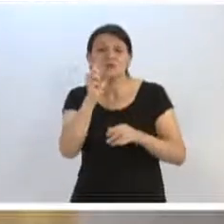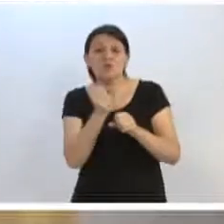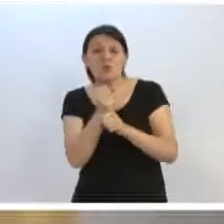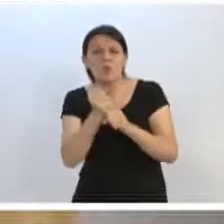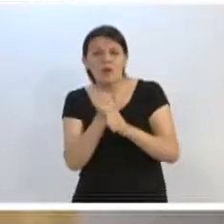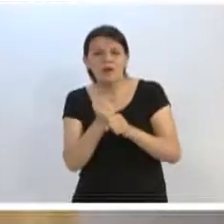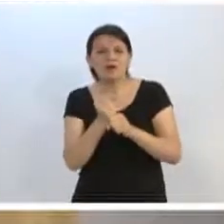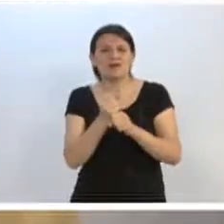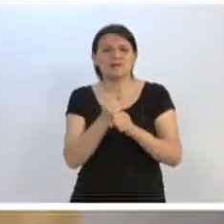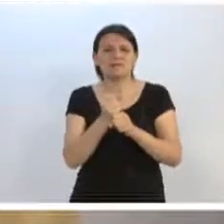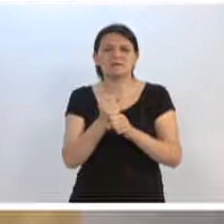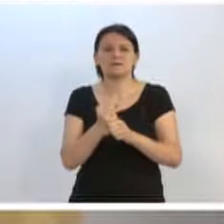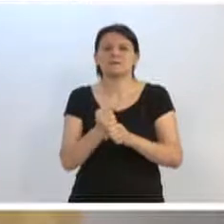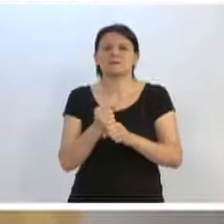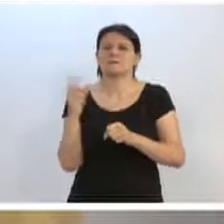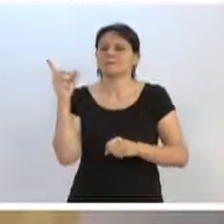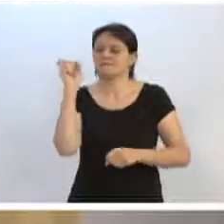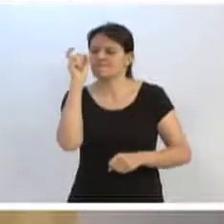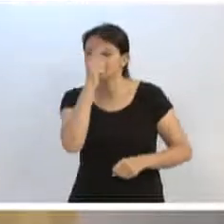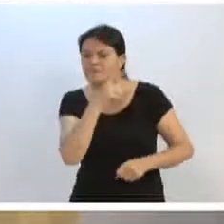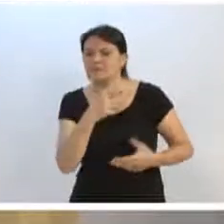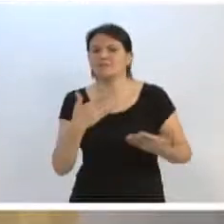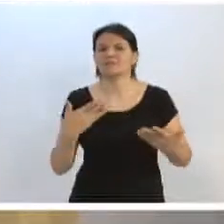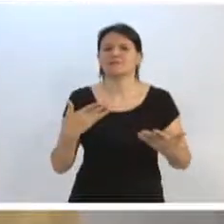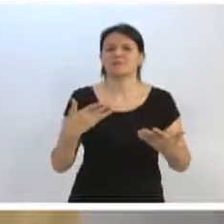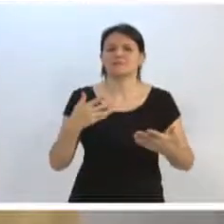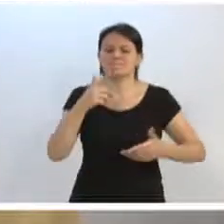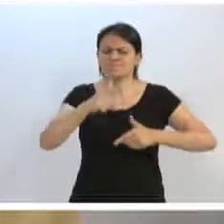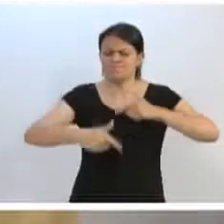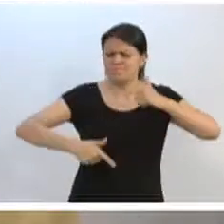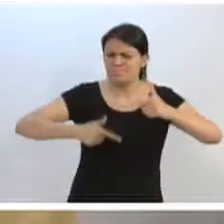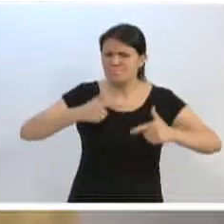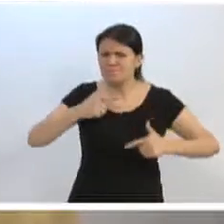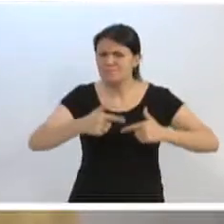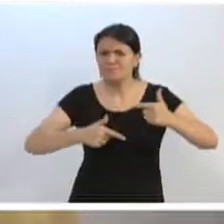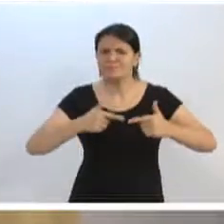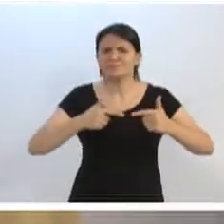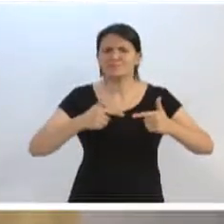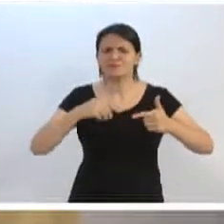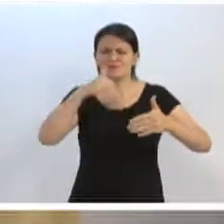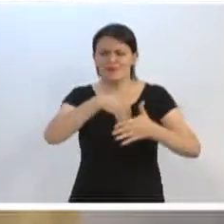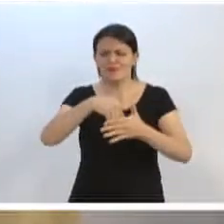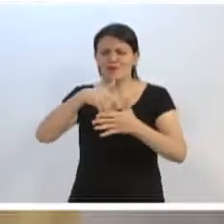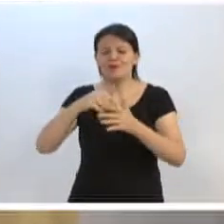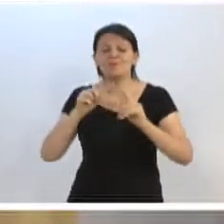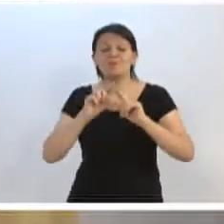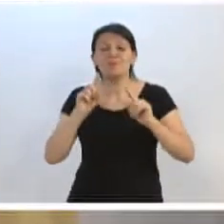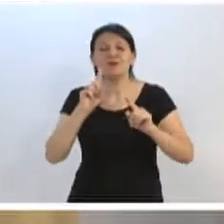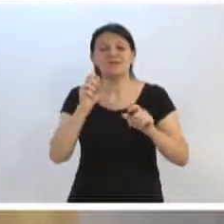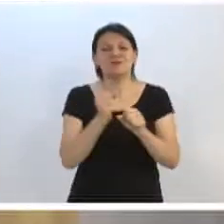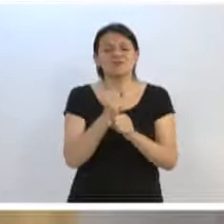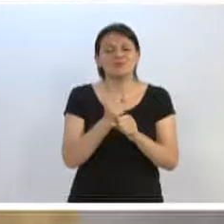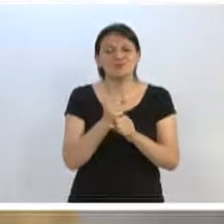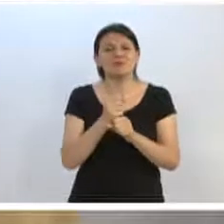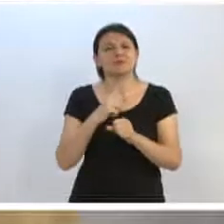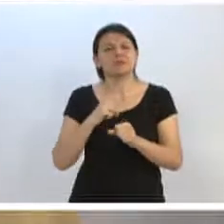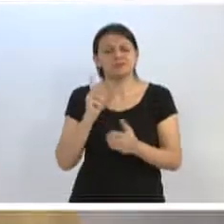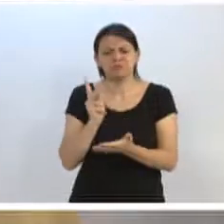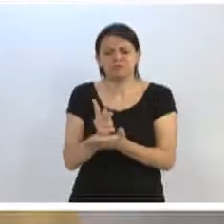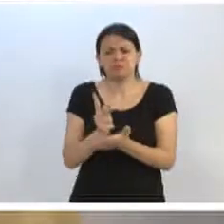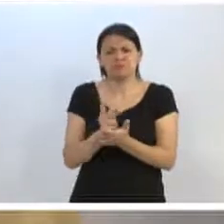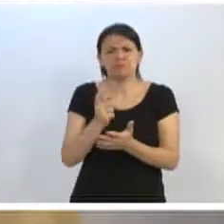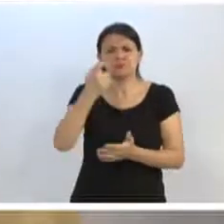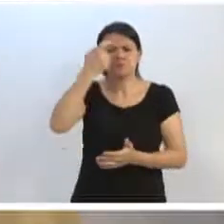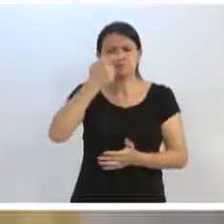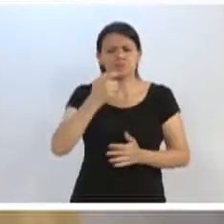ano que foi um ano intenso, foi um ano complexo, foi um ano árduo, um ano de processo eleitoral. Mais um ano que nós mantemos a nossa característica.